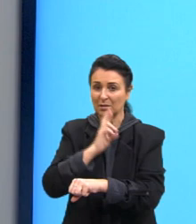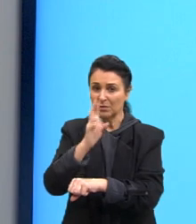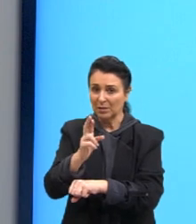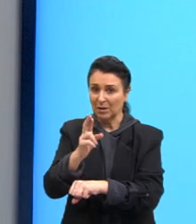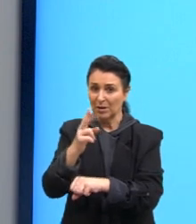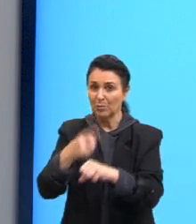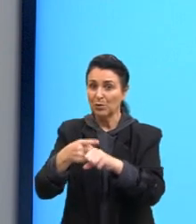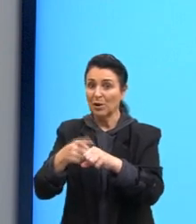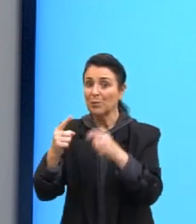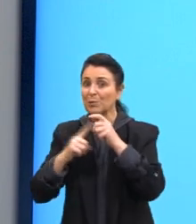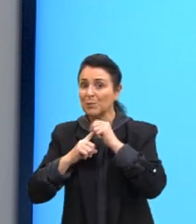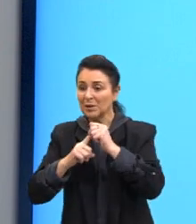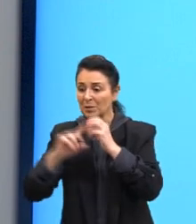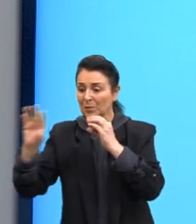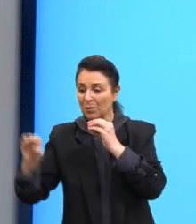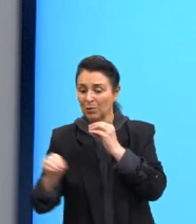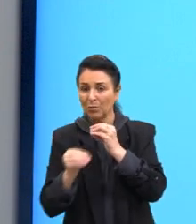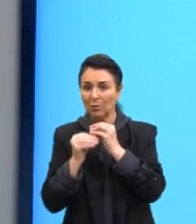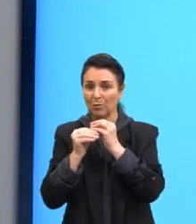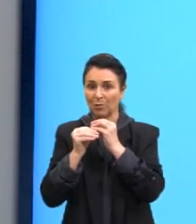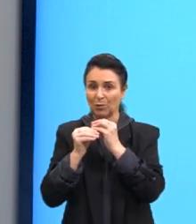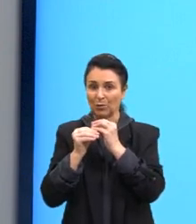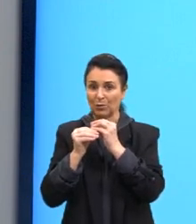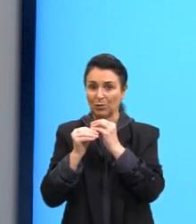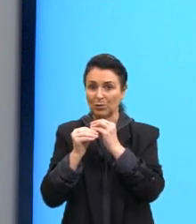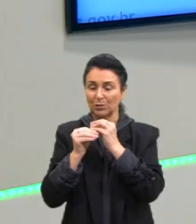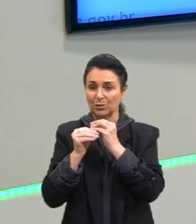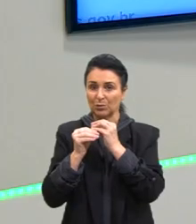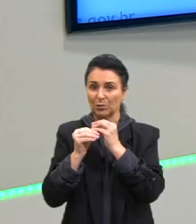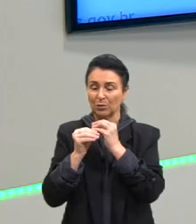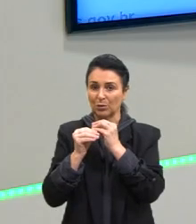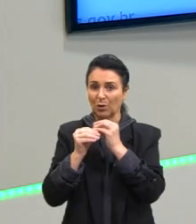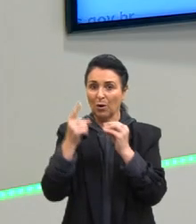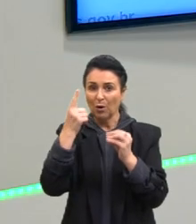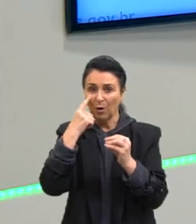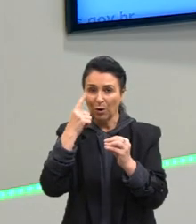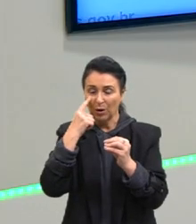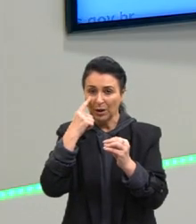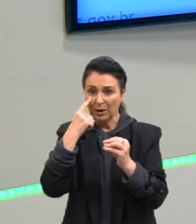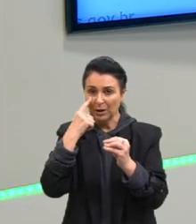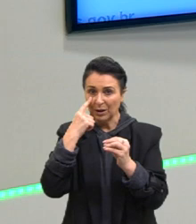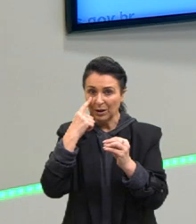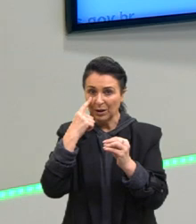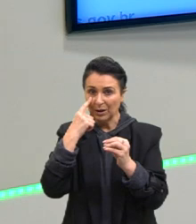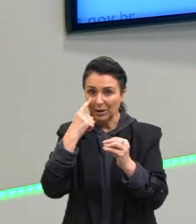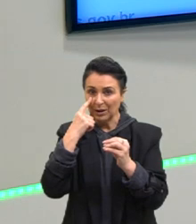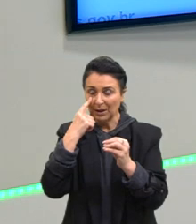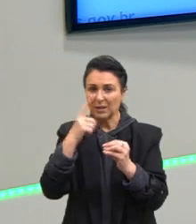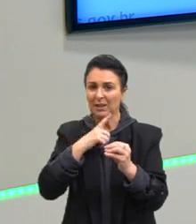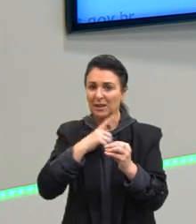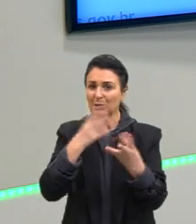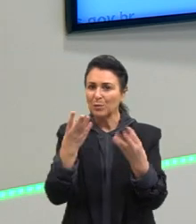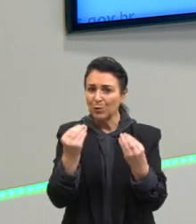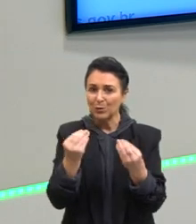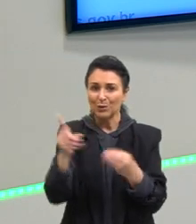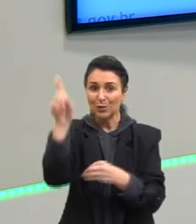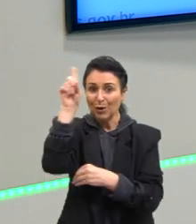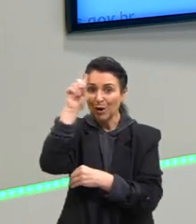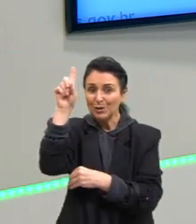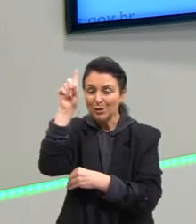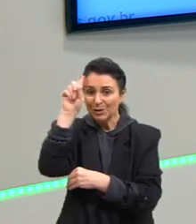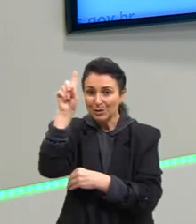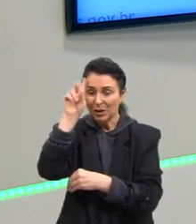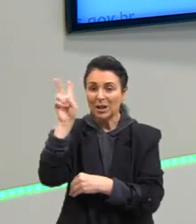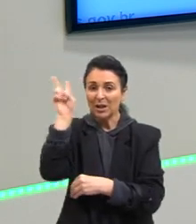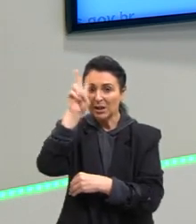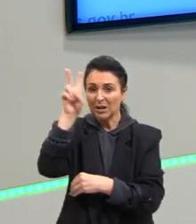Inclusive, eu trouxe ele nos exemplos da presença dos óxidos no nosso cotidiano, no nosso dia a dia. Então,